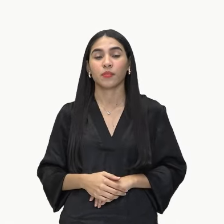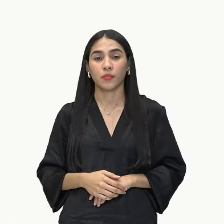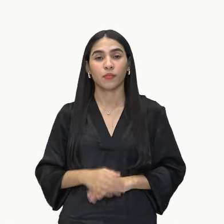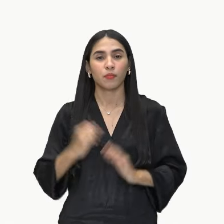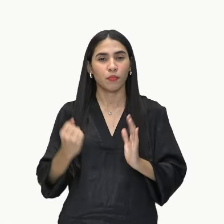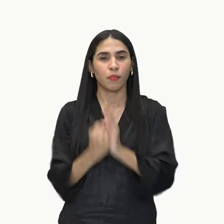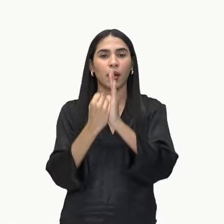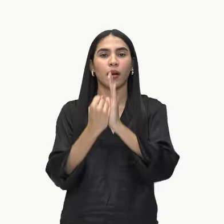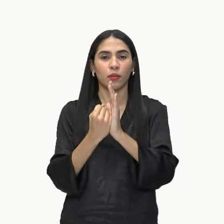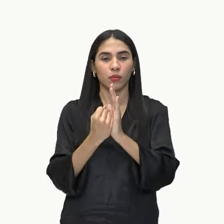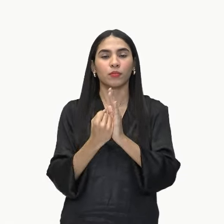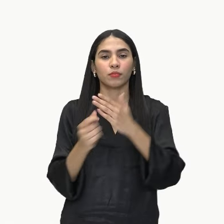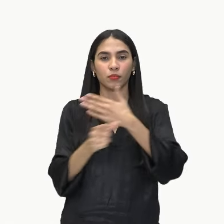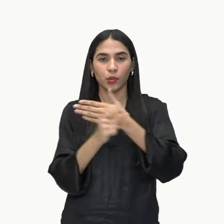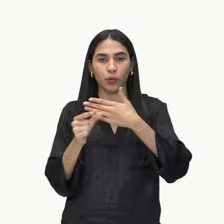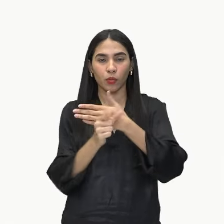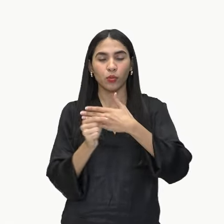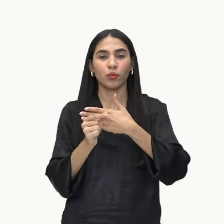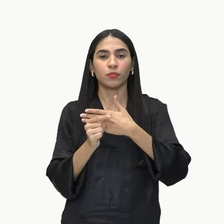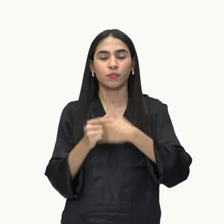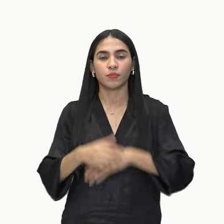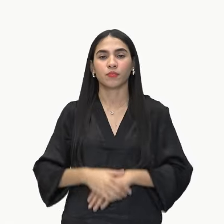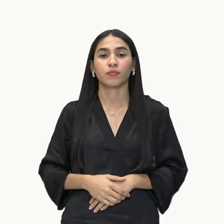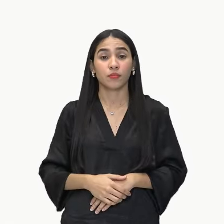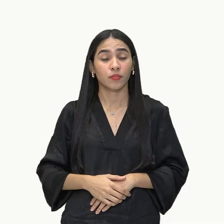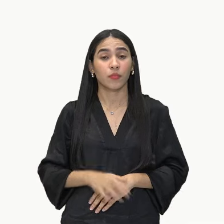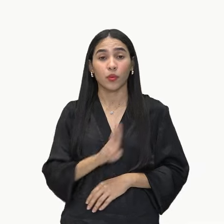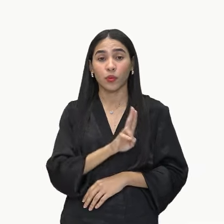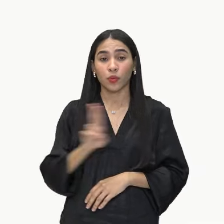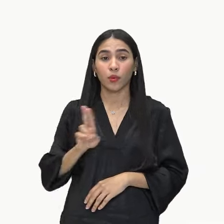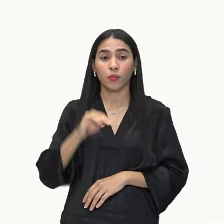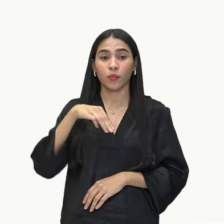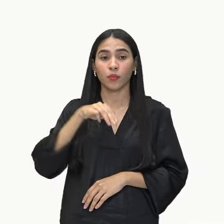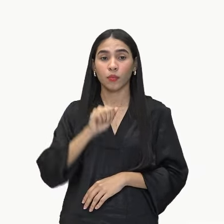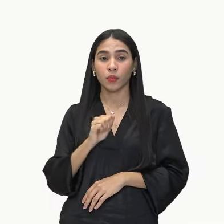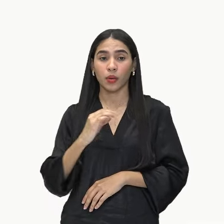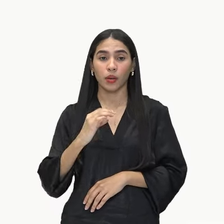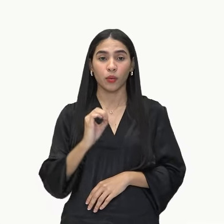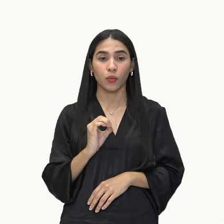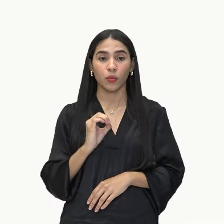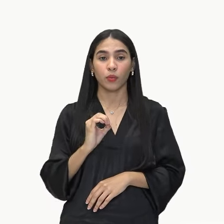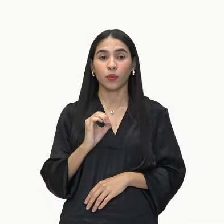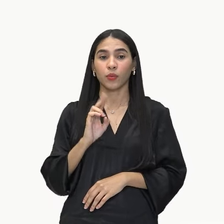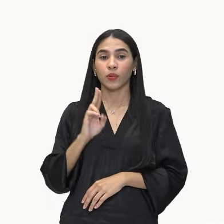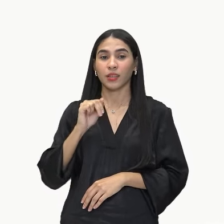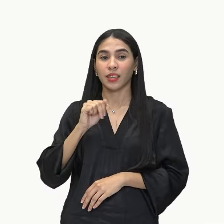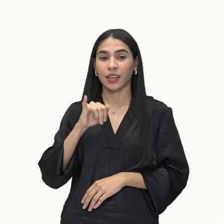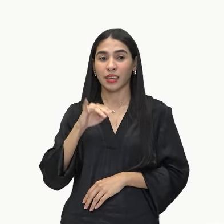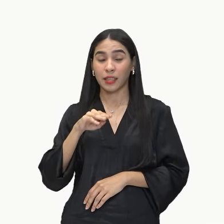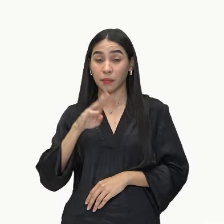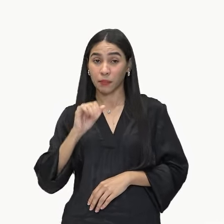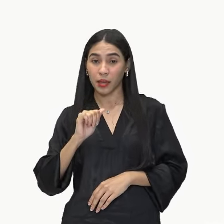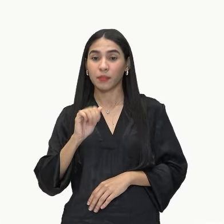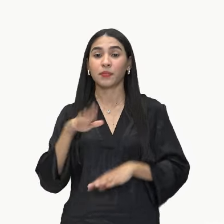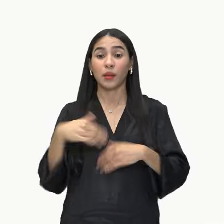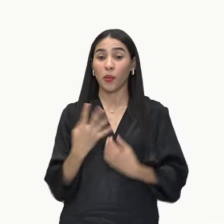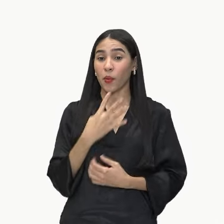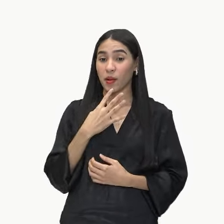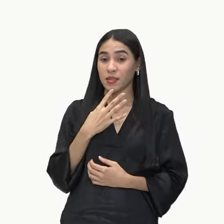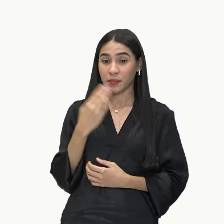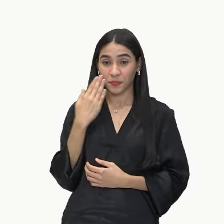-prima deste autor. E esse livro se chama Macunaíma. Vamos conhecer um pouquinho dele.